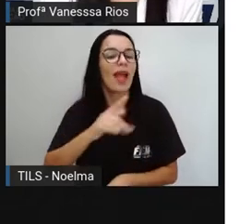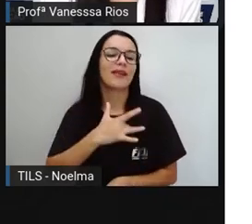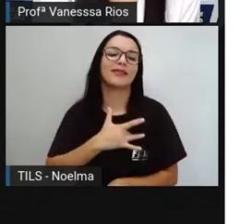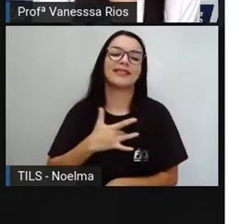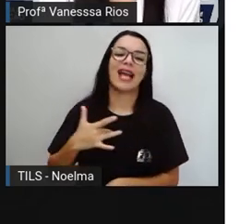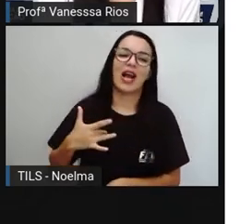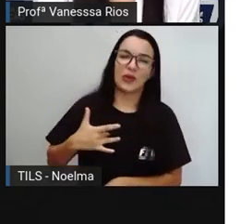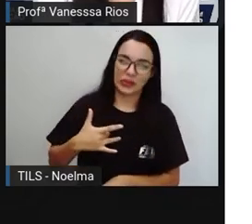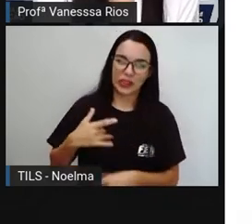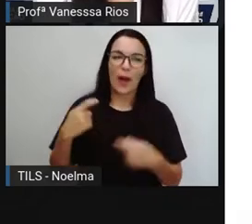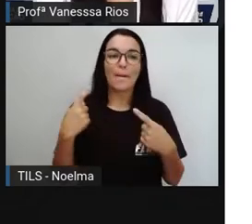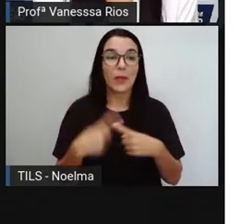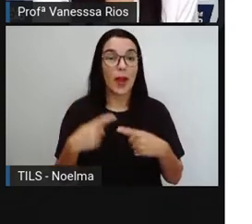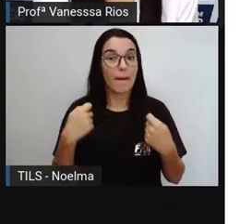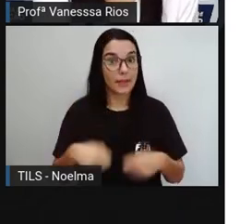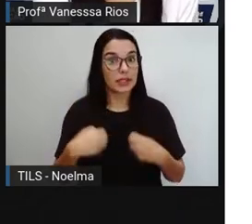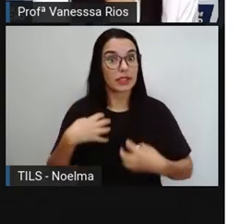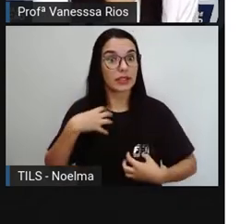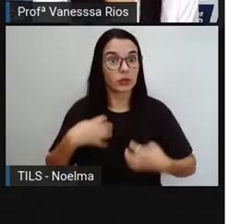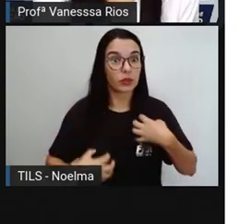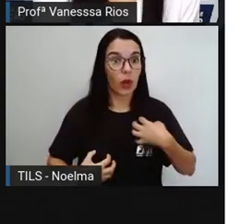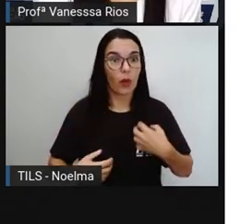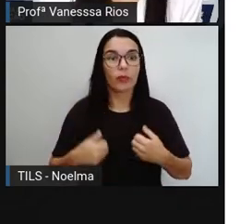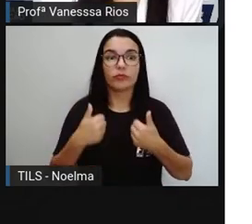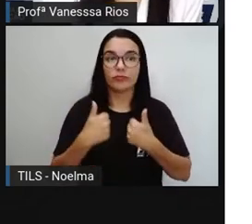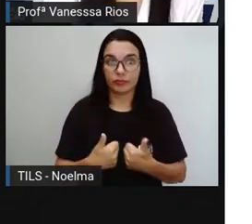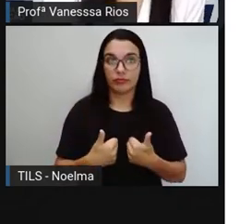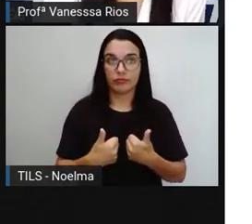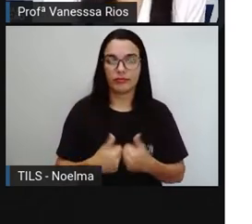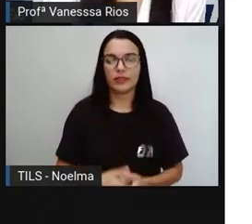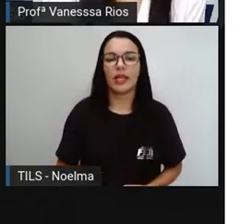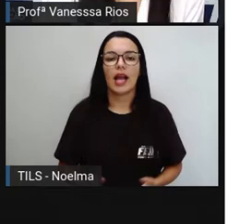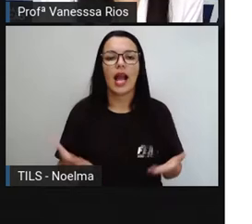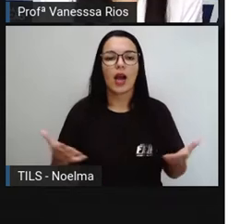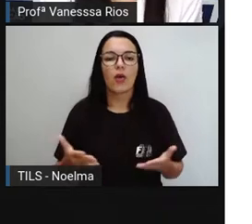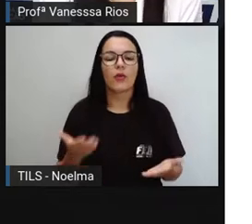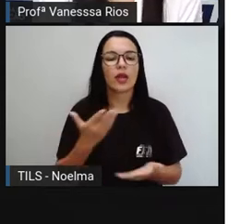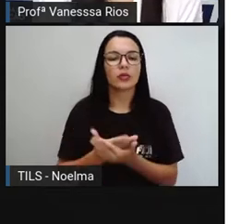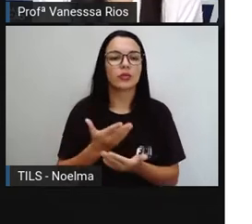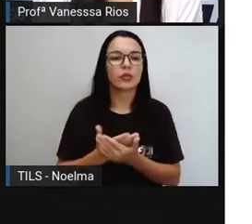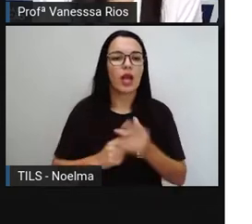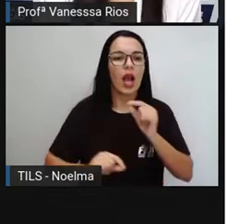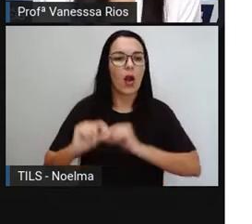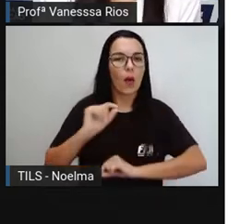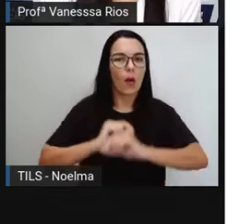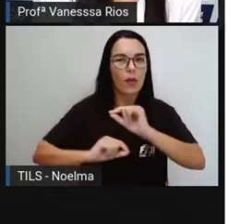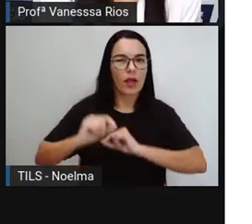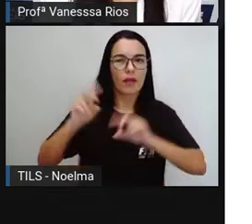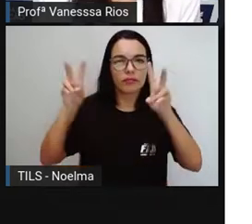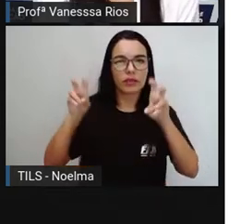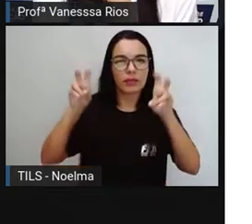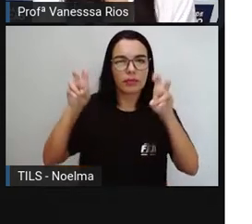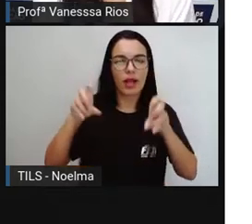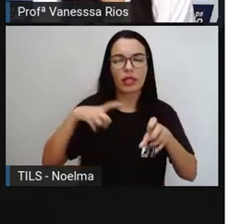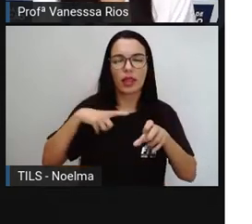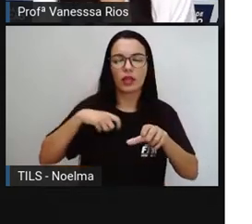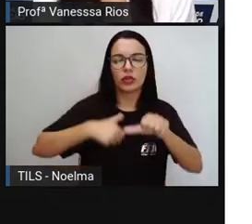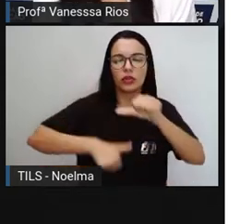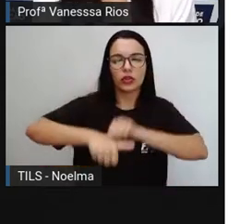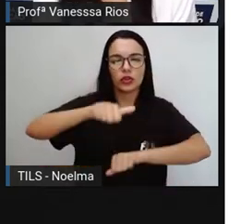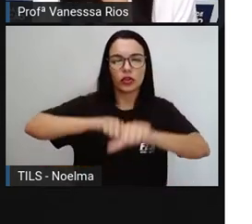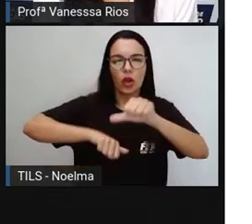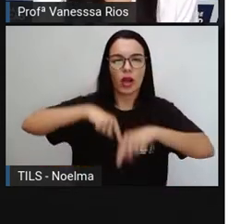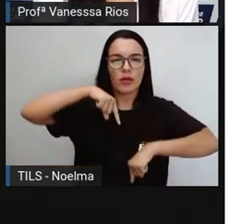precisam aí funcionar bem. Então, nós vamos estudar, quando observamos aí esse tema, trocas